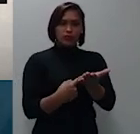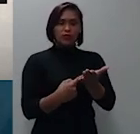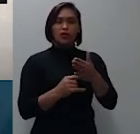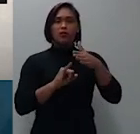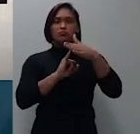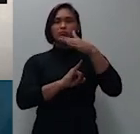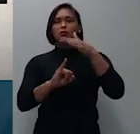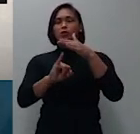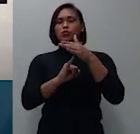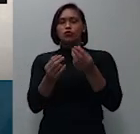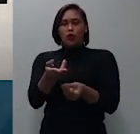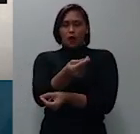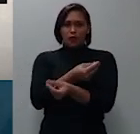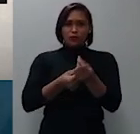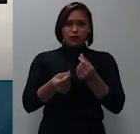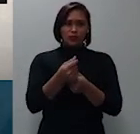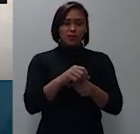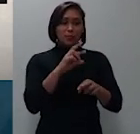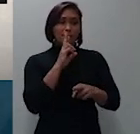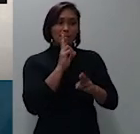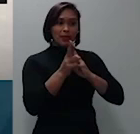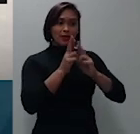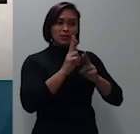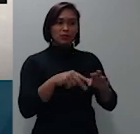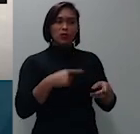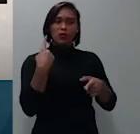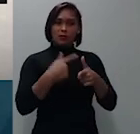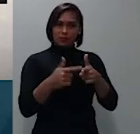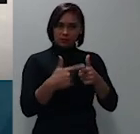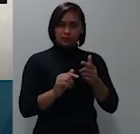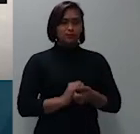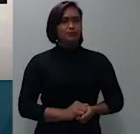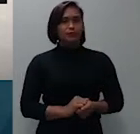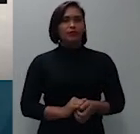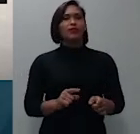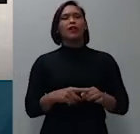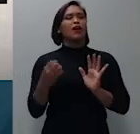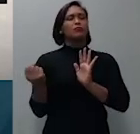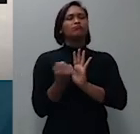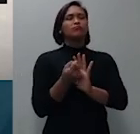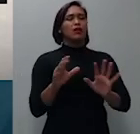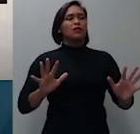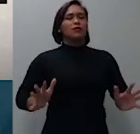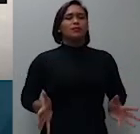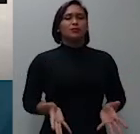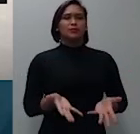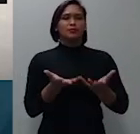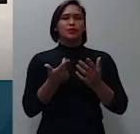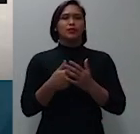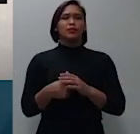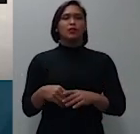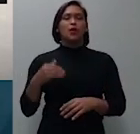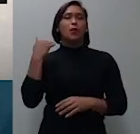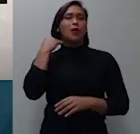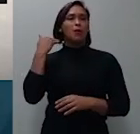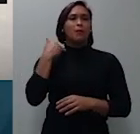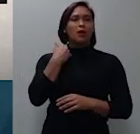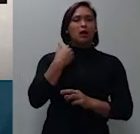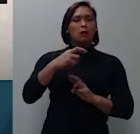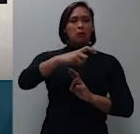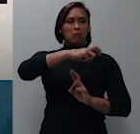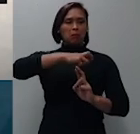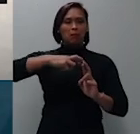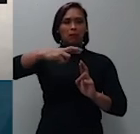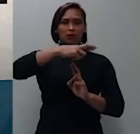para solucionar a questão facultada manifestação ao Banco Bradesco este alegou que a APADECO